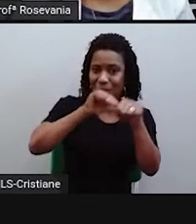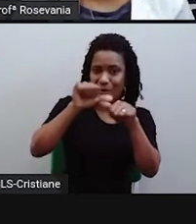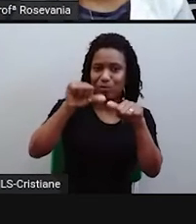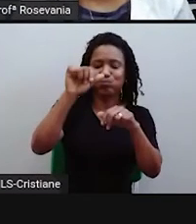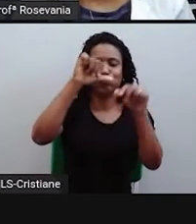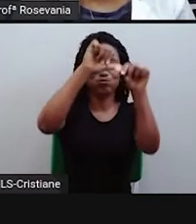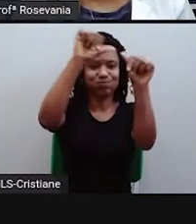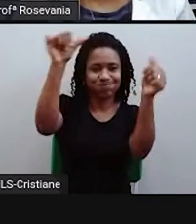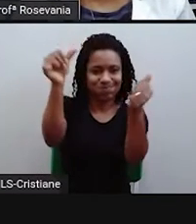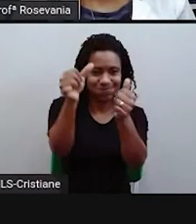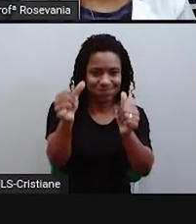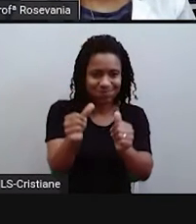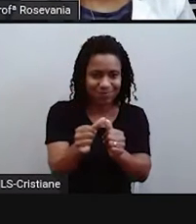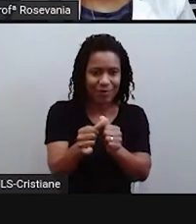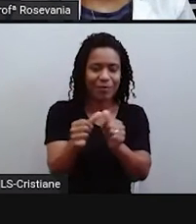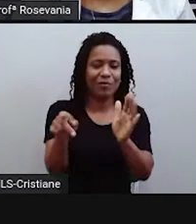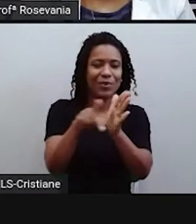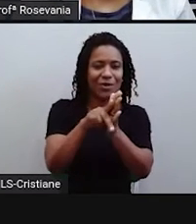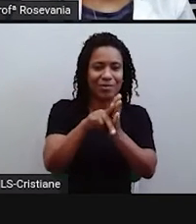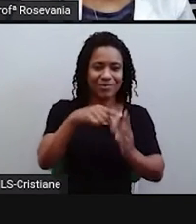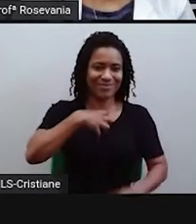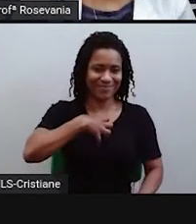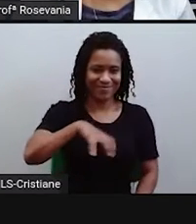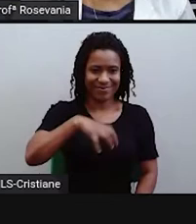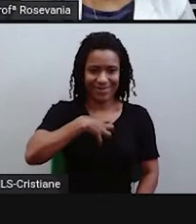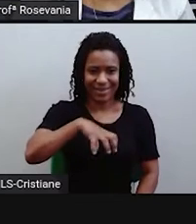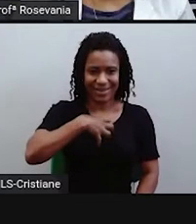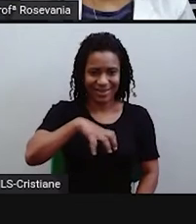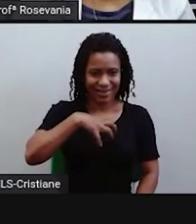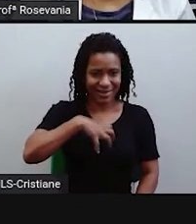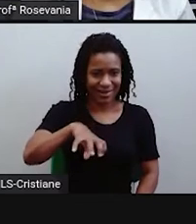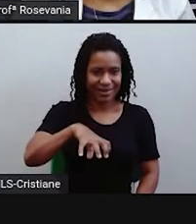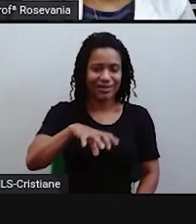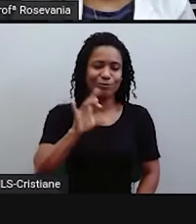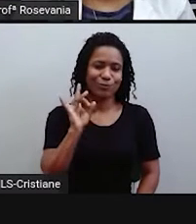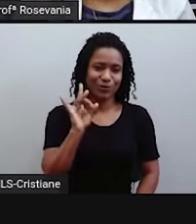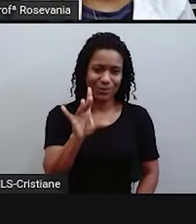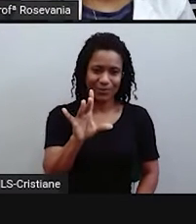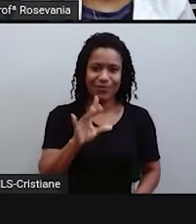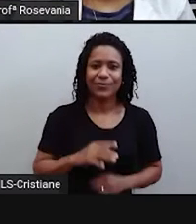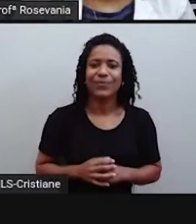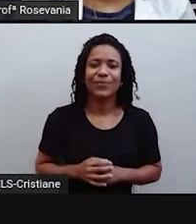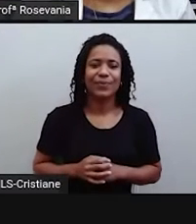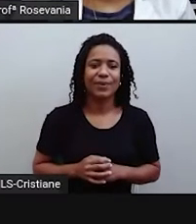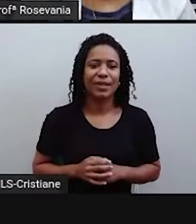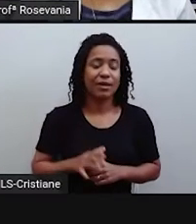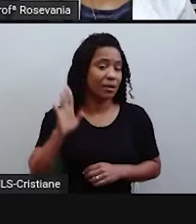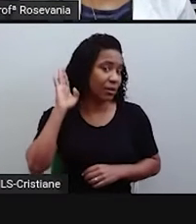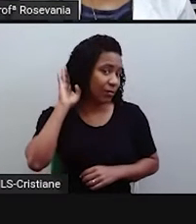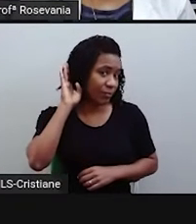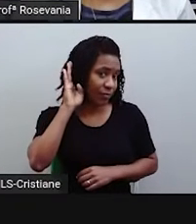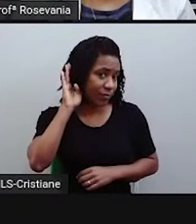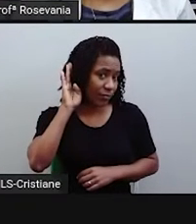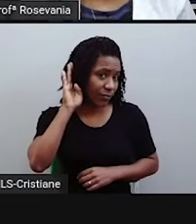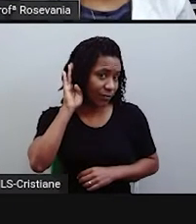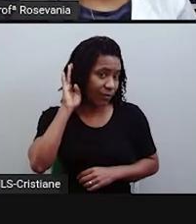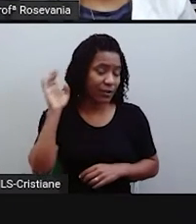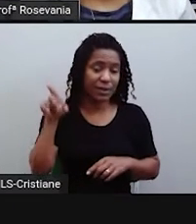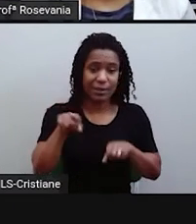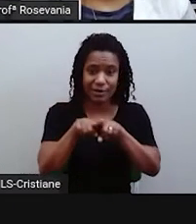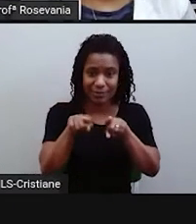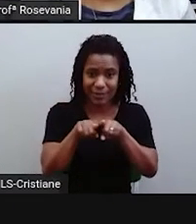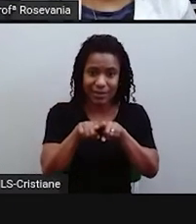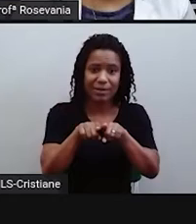ficou tudo sendo Bahia. Olha como nós mudamos, né? Aqui o Mato Grosso não era dividido, tá vendo? Então, o Brasil